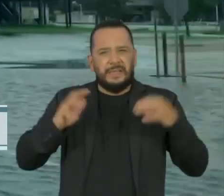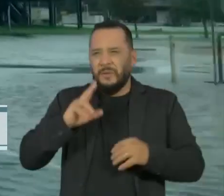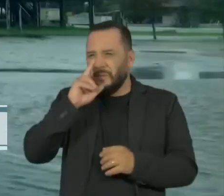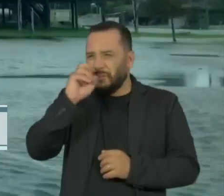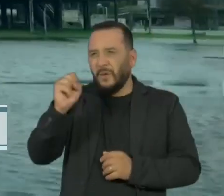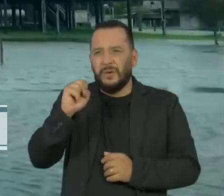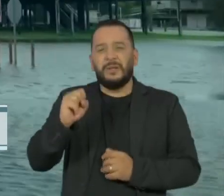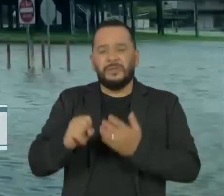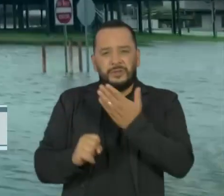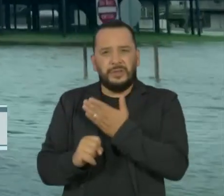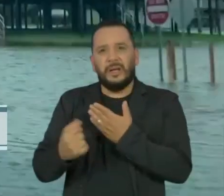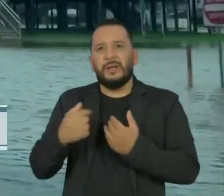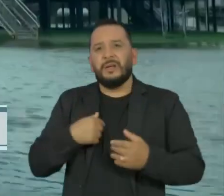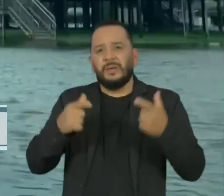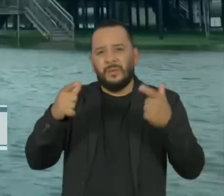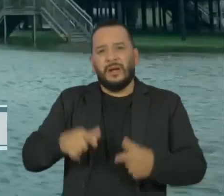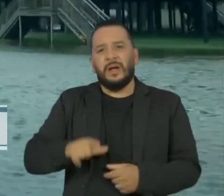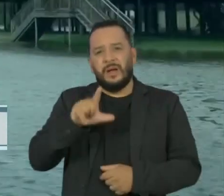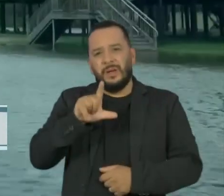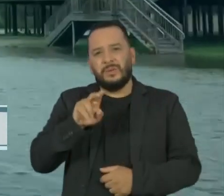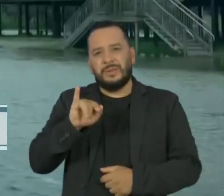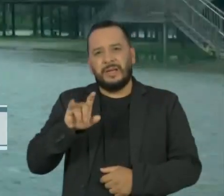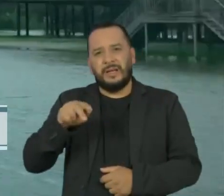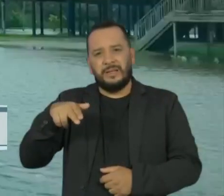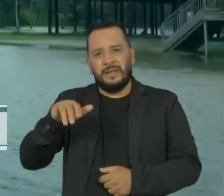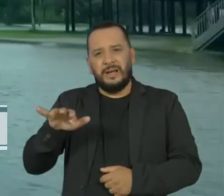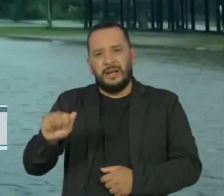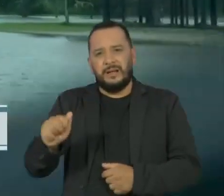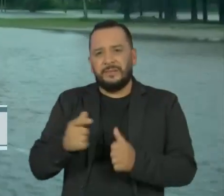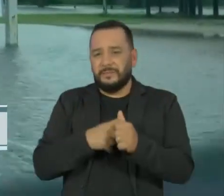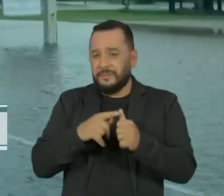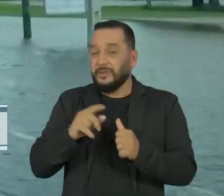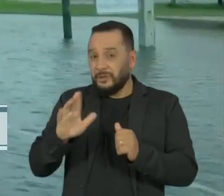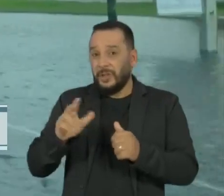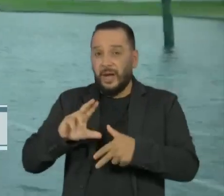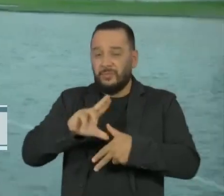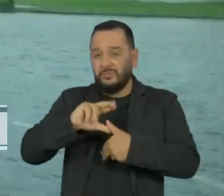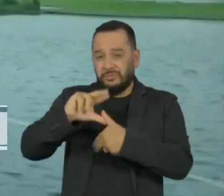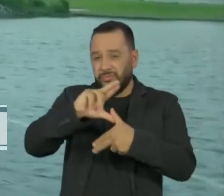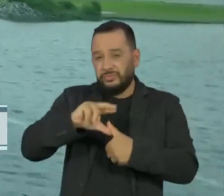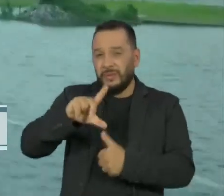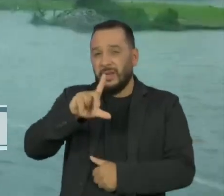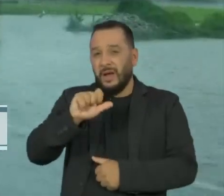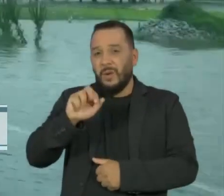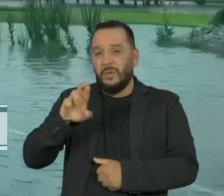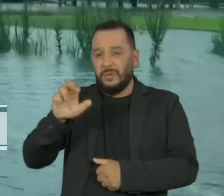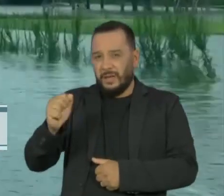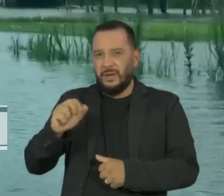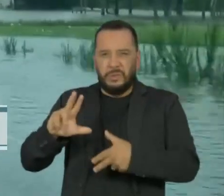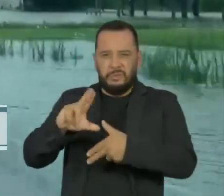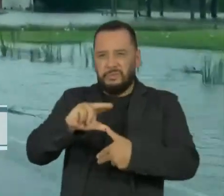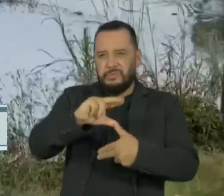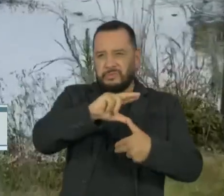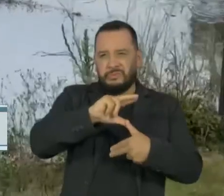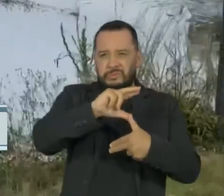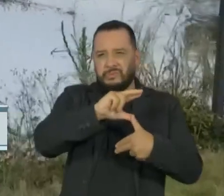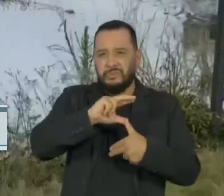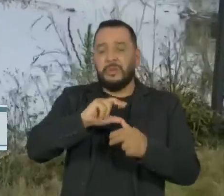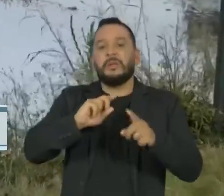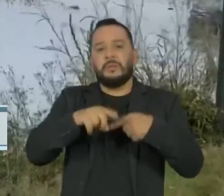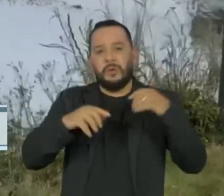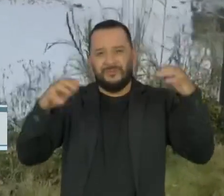a atingir o estado da Louisiana, o furacão Laura chegou à costa sul dos Estados Unidos como tempestade